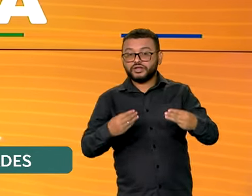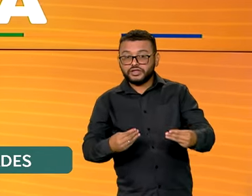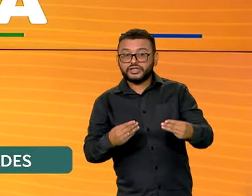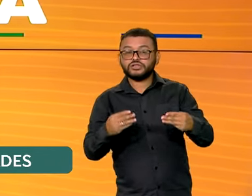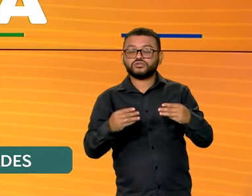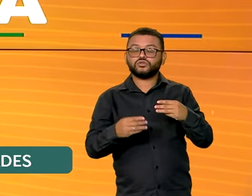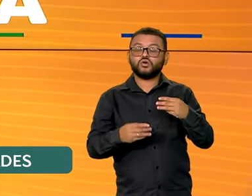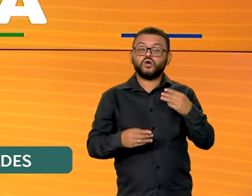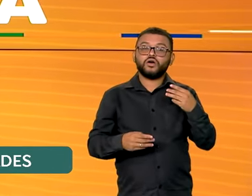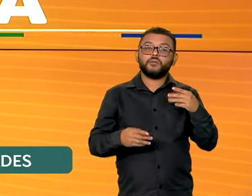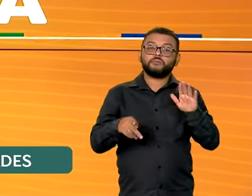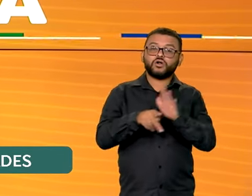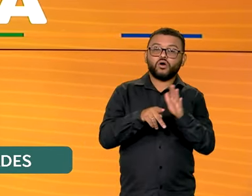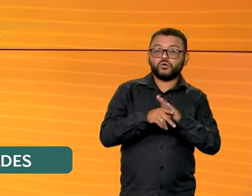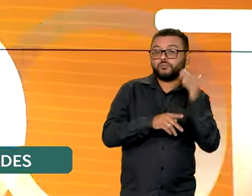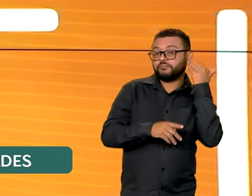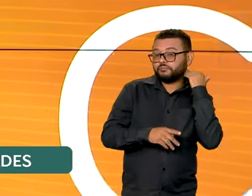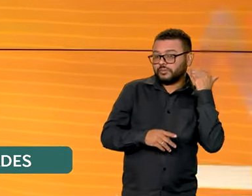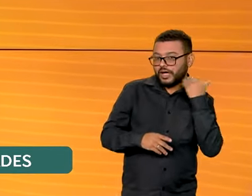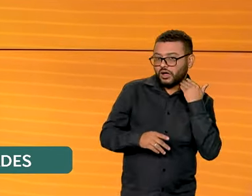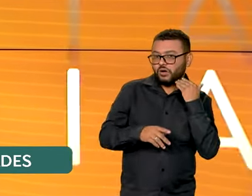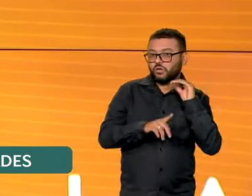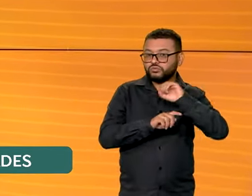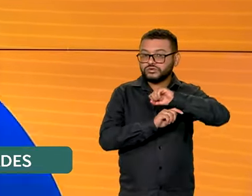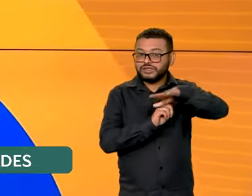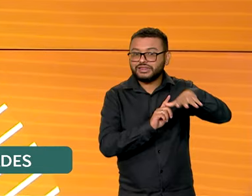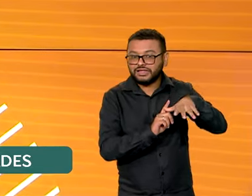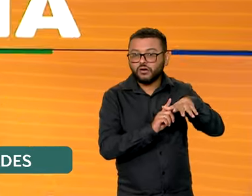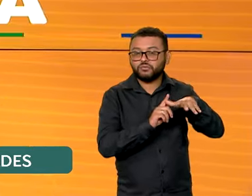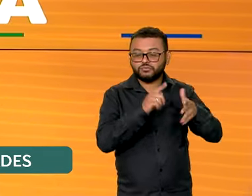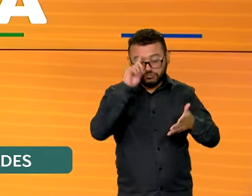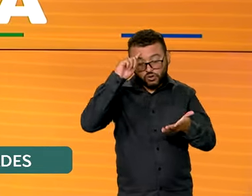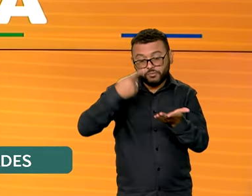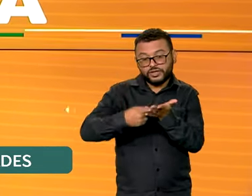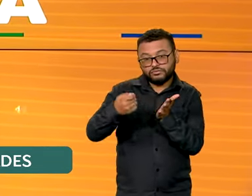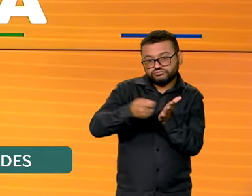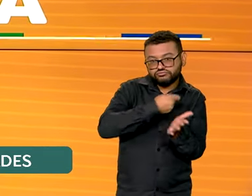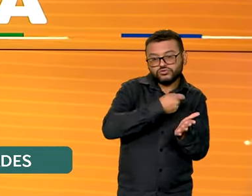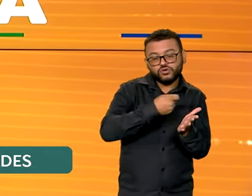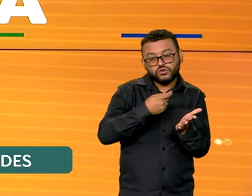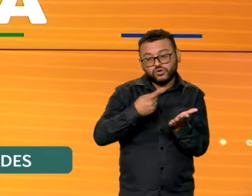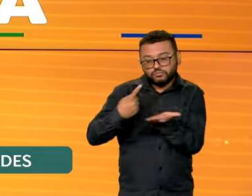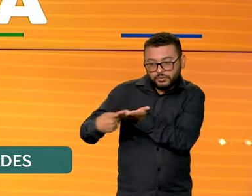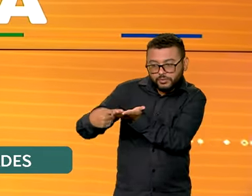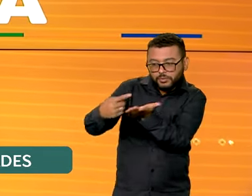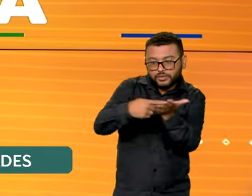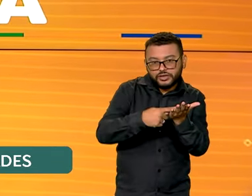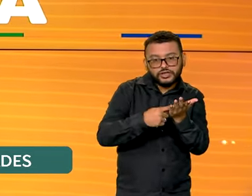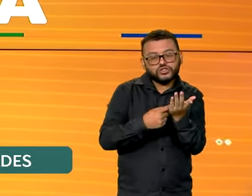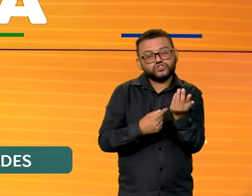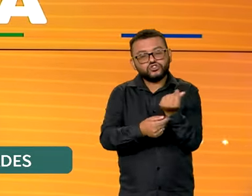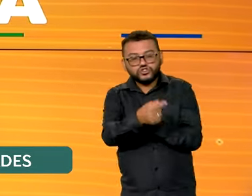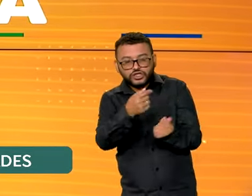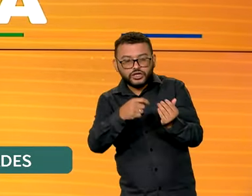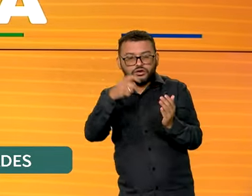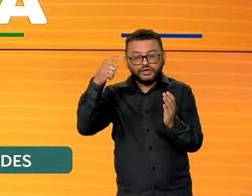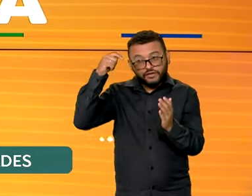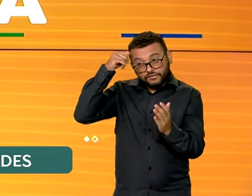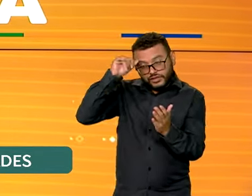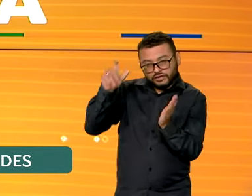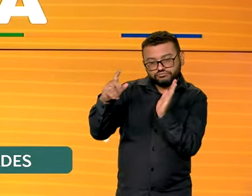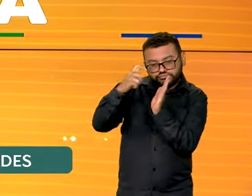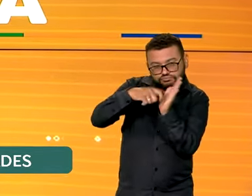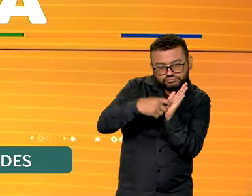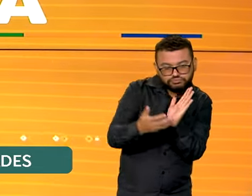presidentes dos bancos centrais que formam o grupo assinaram um tratado conjunto sobre tributação, combate às